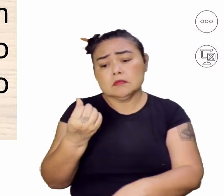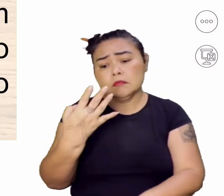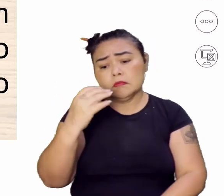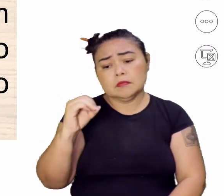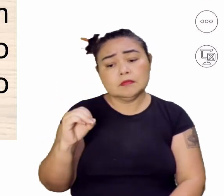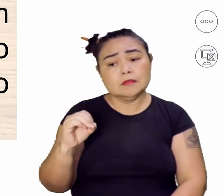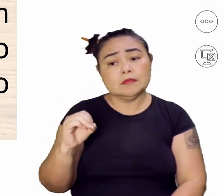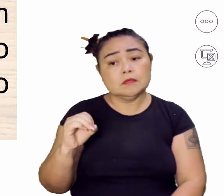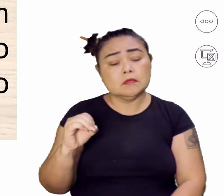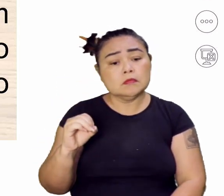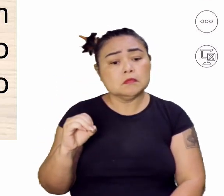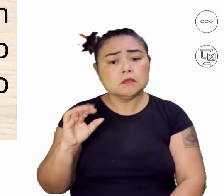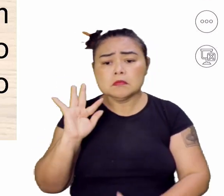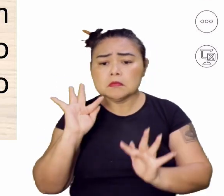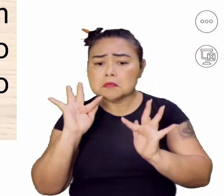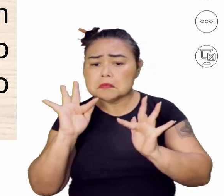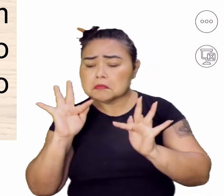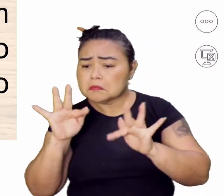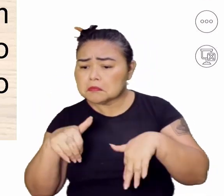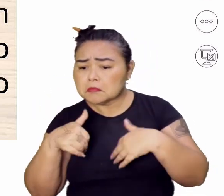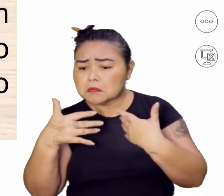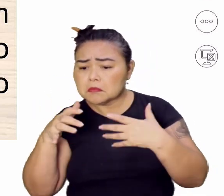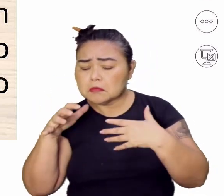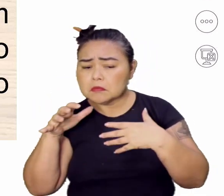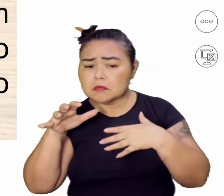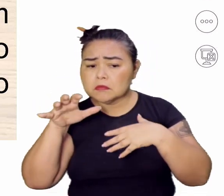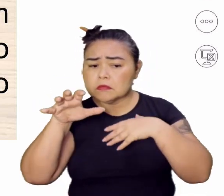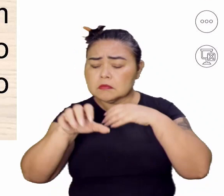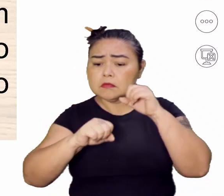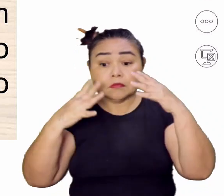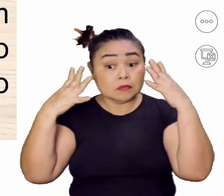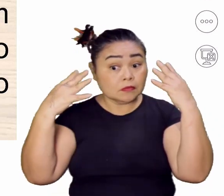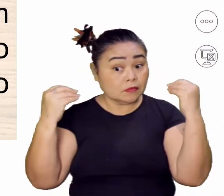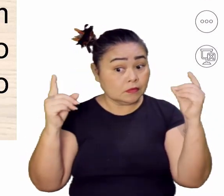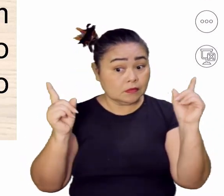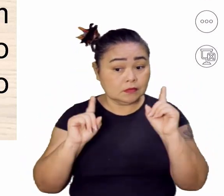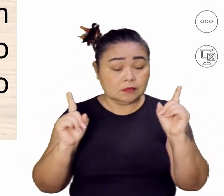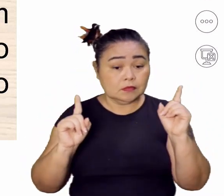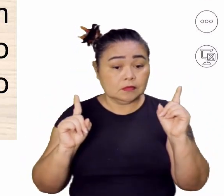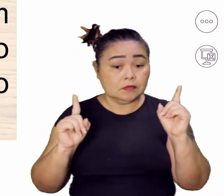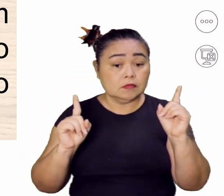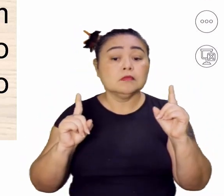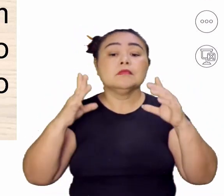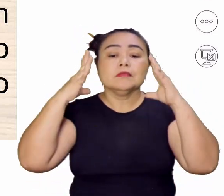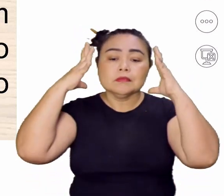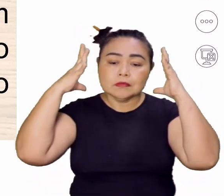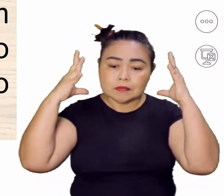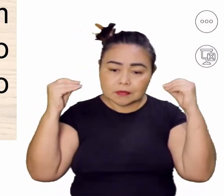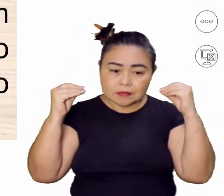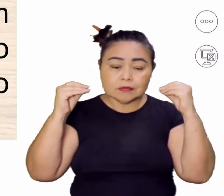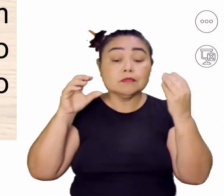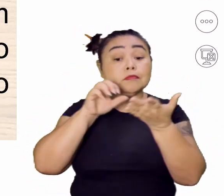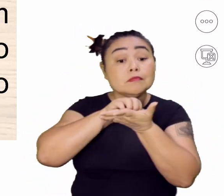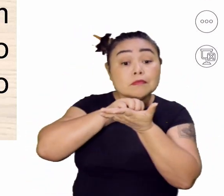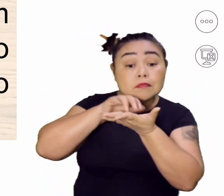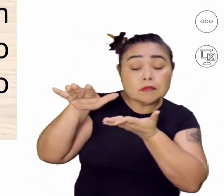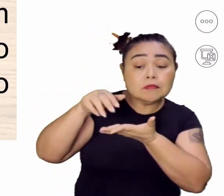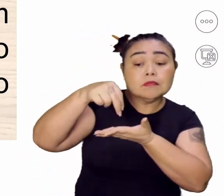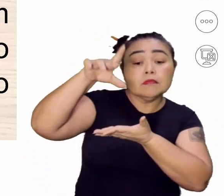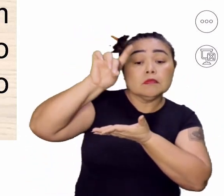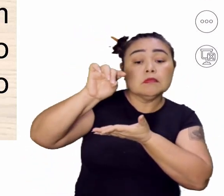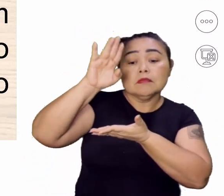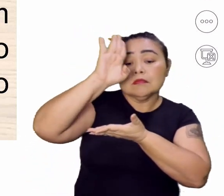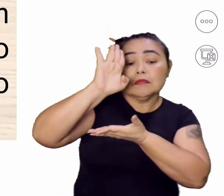Não levou o fim do domínio holandês. Os holandeses só foram expulsos do Nordeste